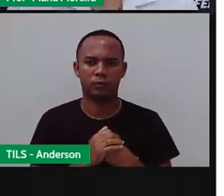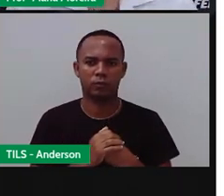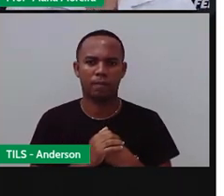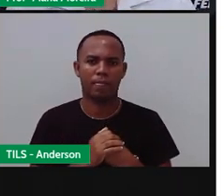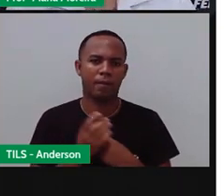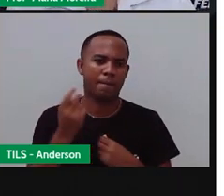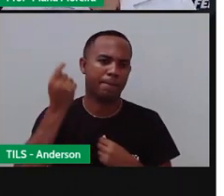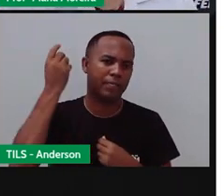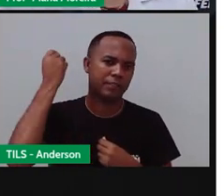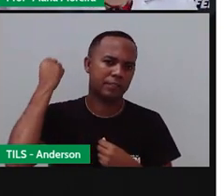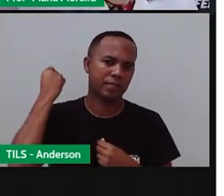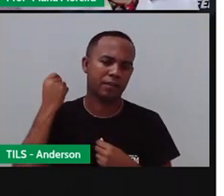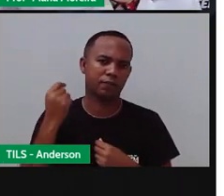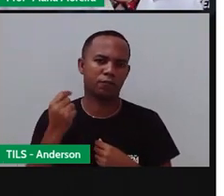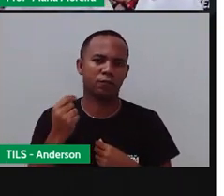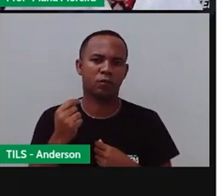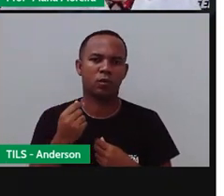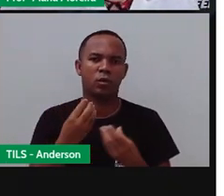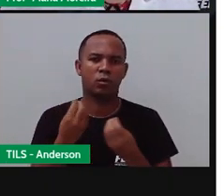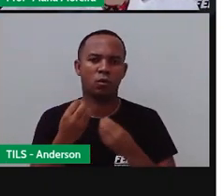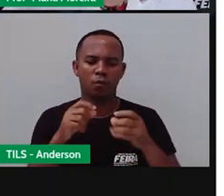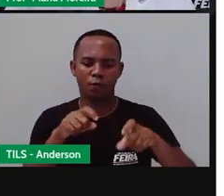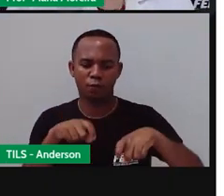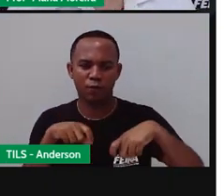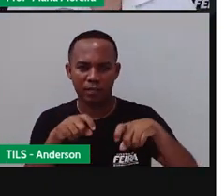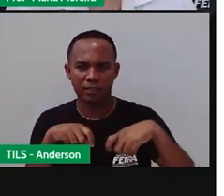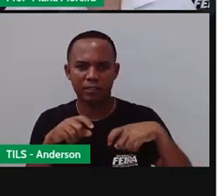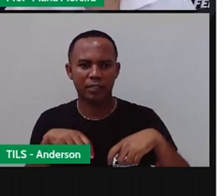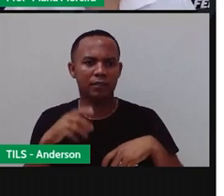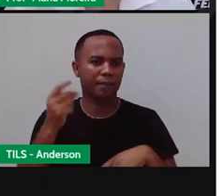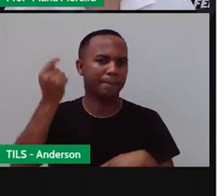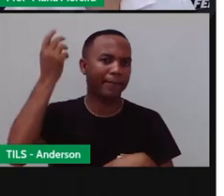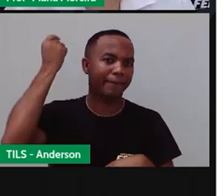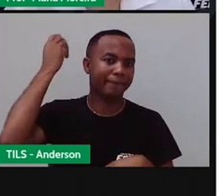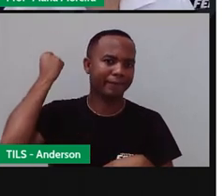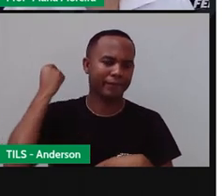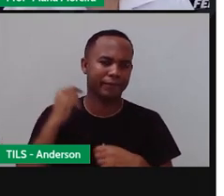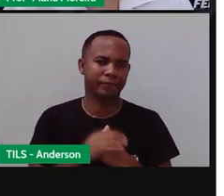fazenda. Isso está onde, gente? No nosso passado.